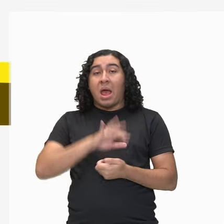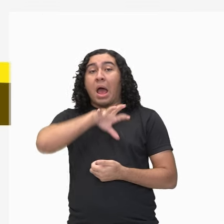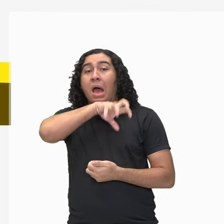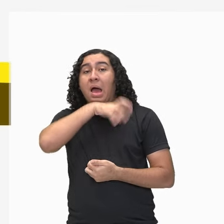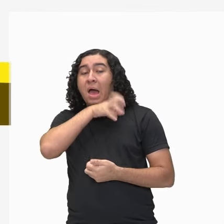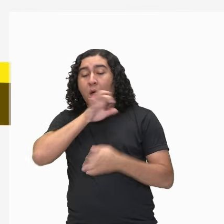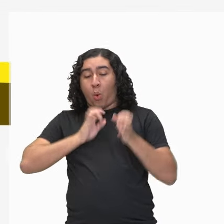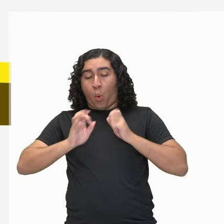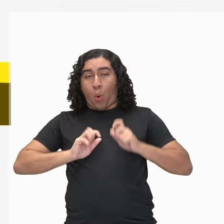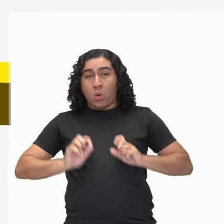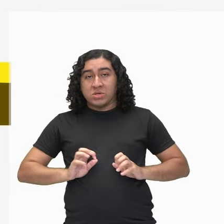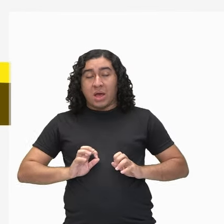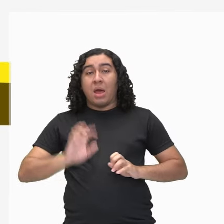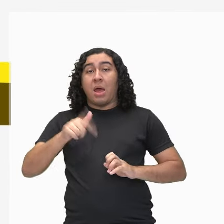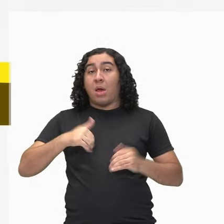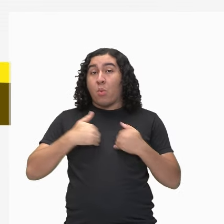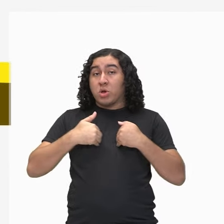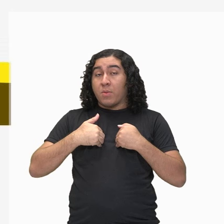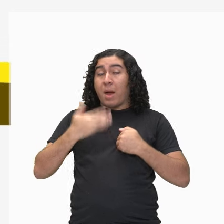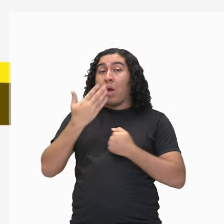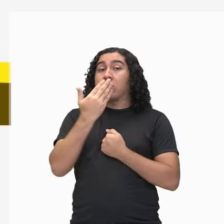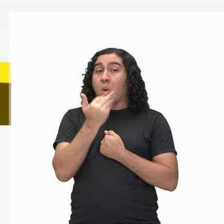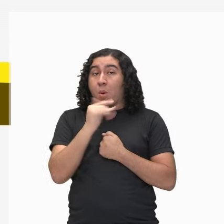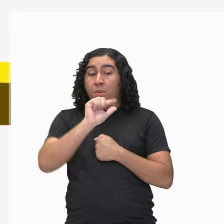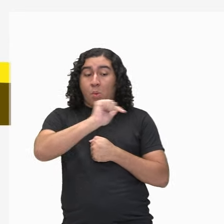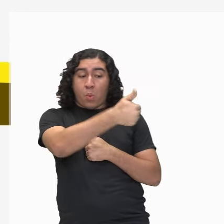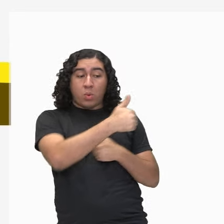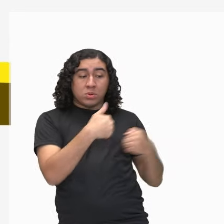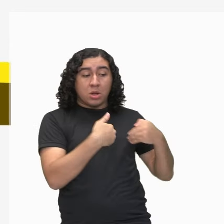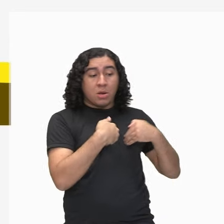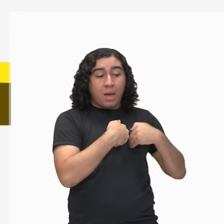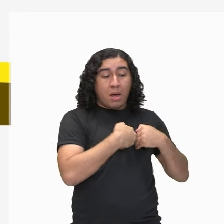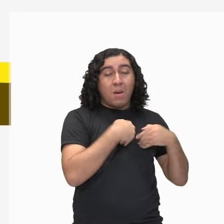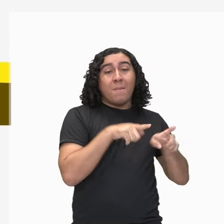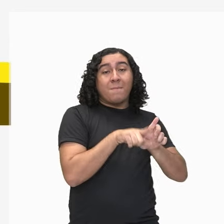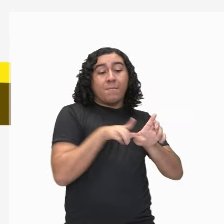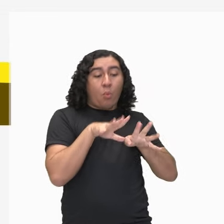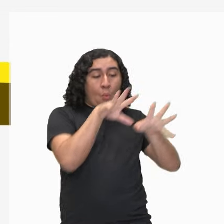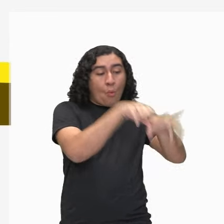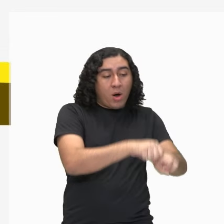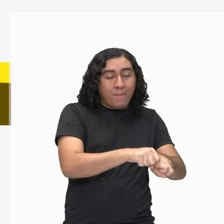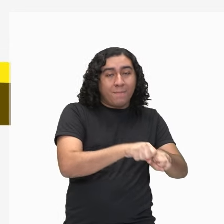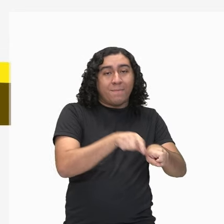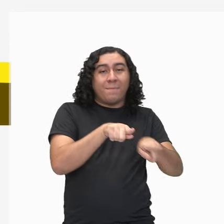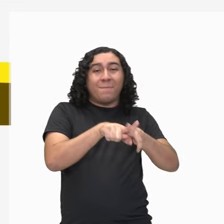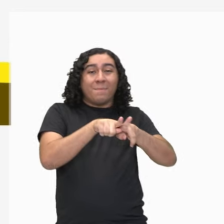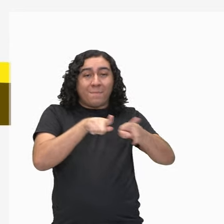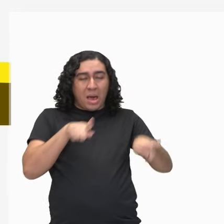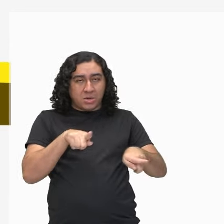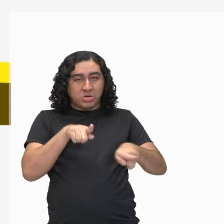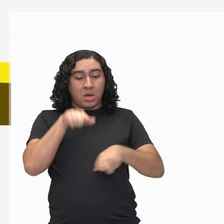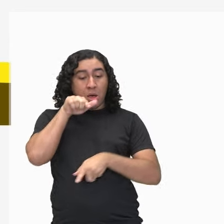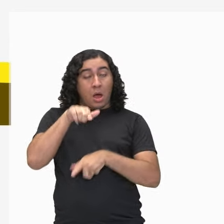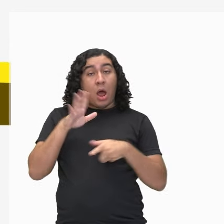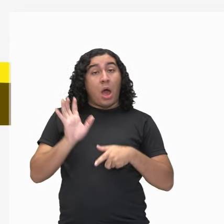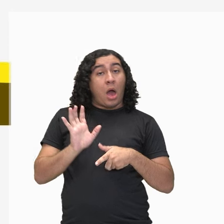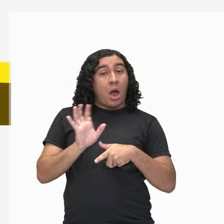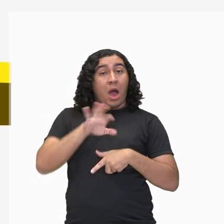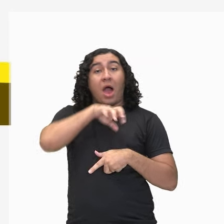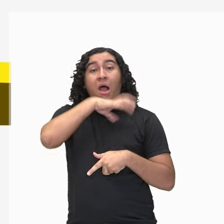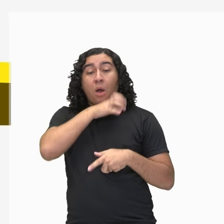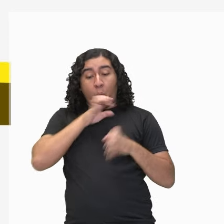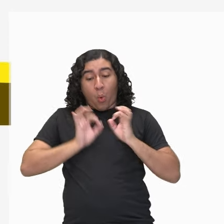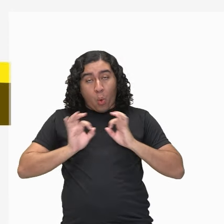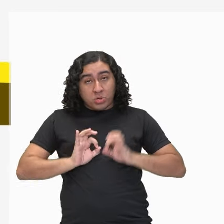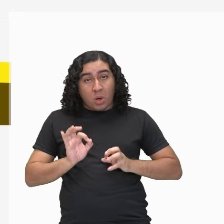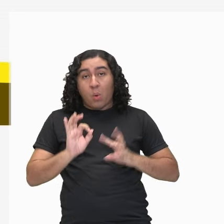vai se alimentar dessa anta. Só que nesse caso, a onça também não consome toda essa quantidade de